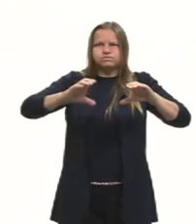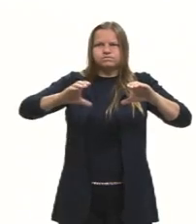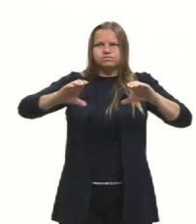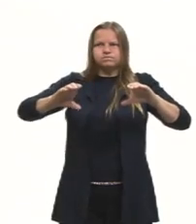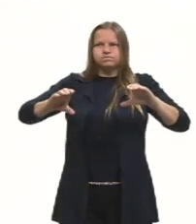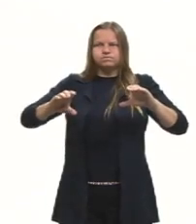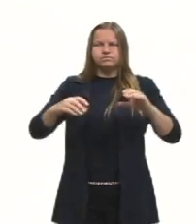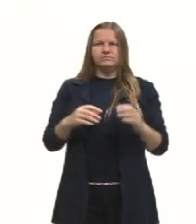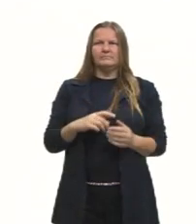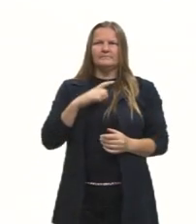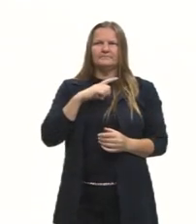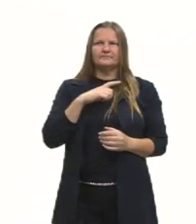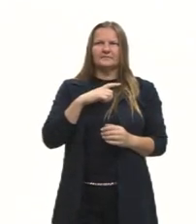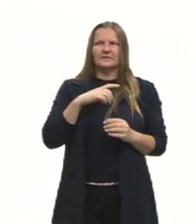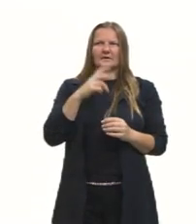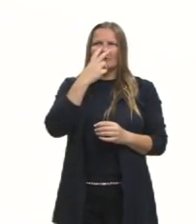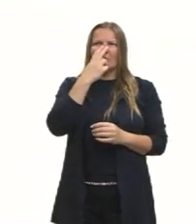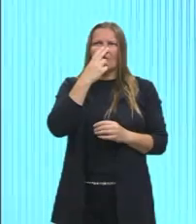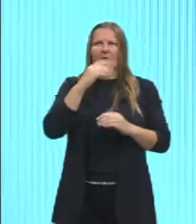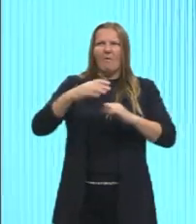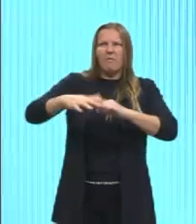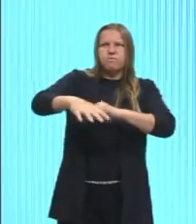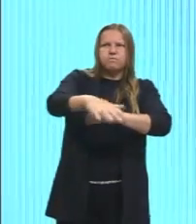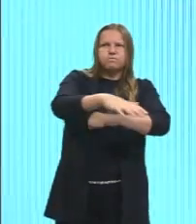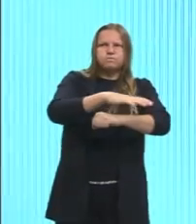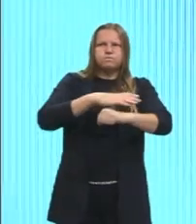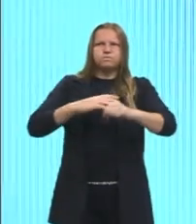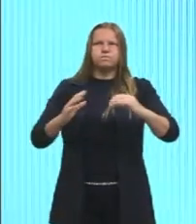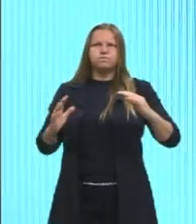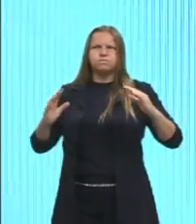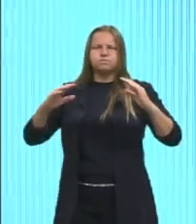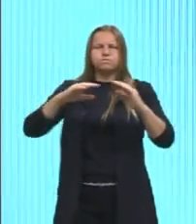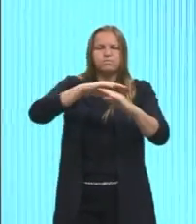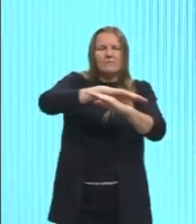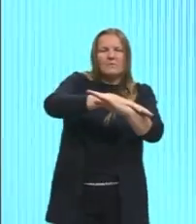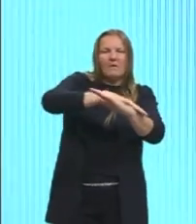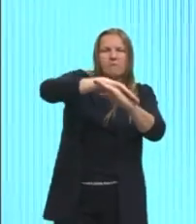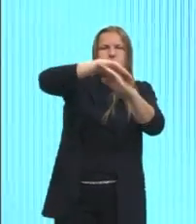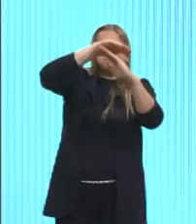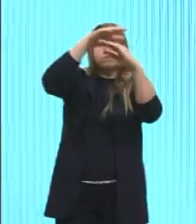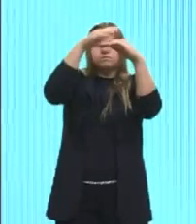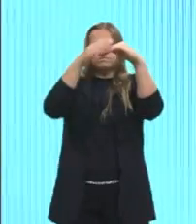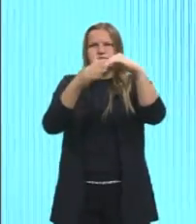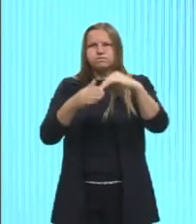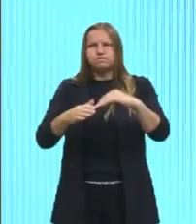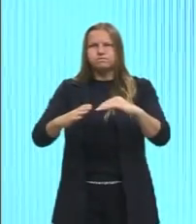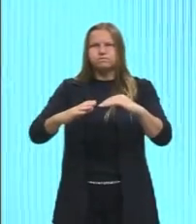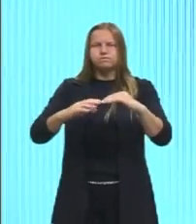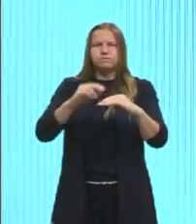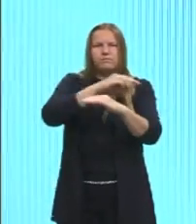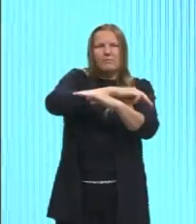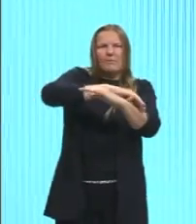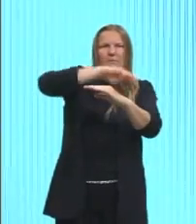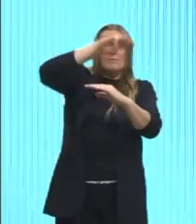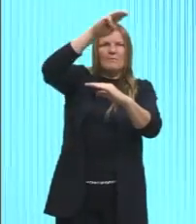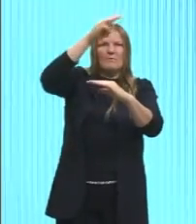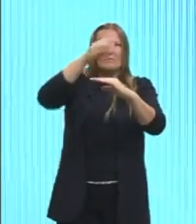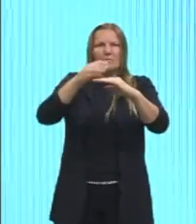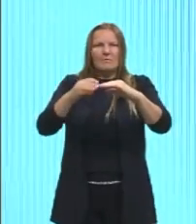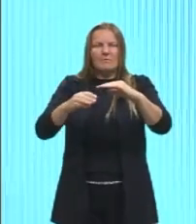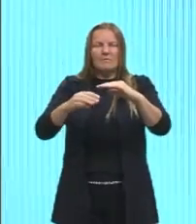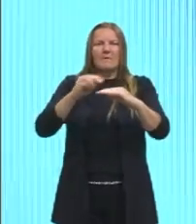arcos de ilha, vai formar cordilheiras, entre outras coisas. Está ali aparecendo para vocês, justamente.